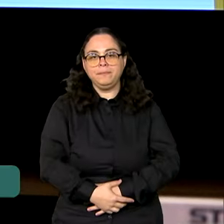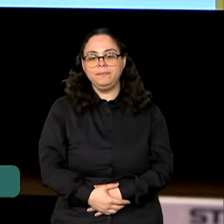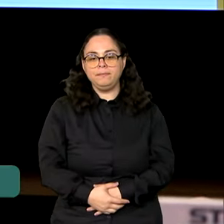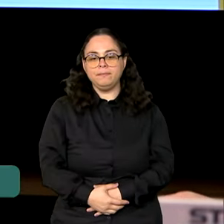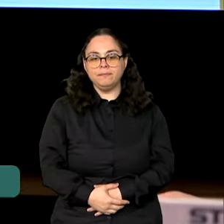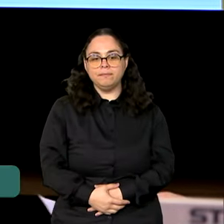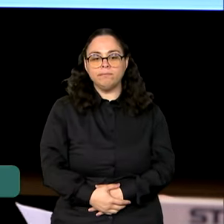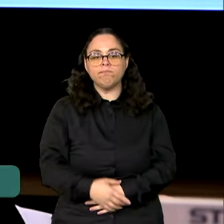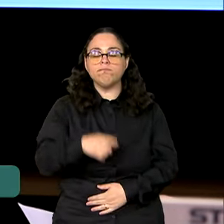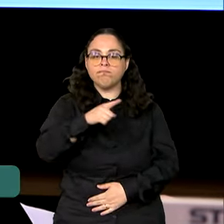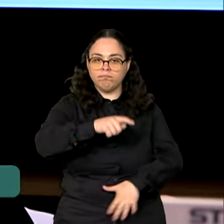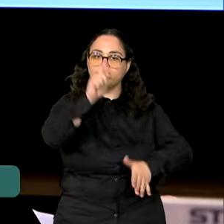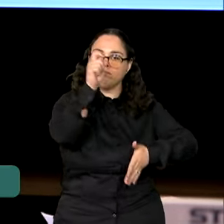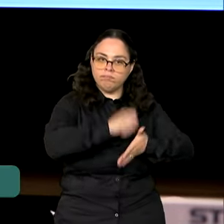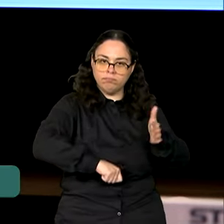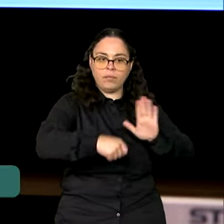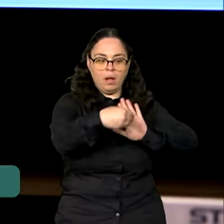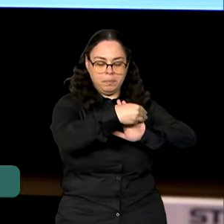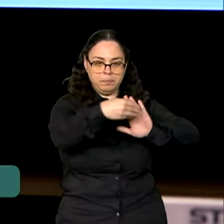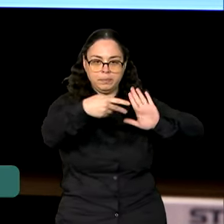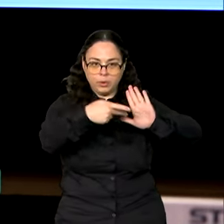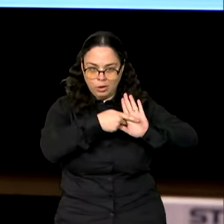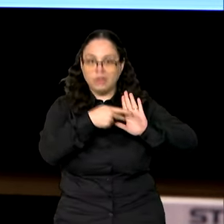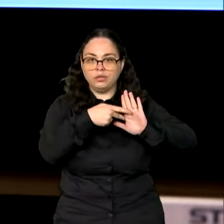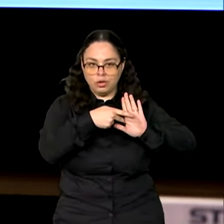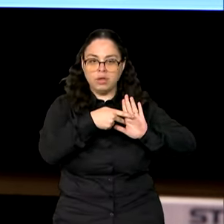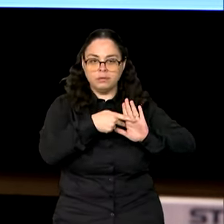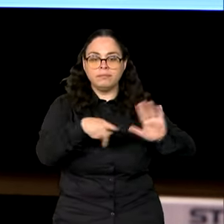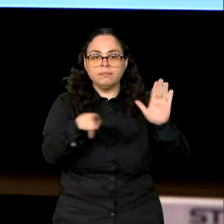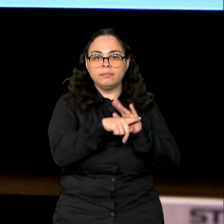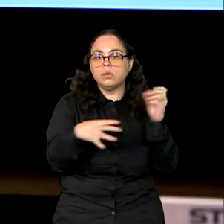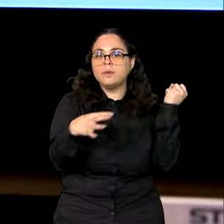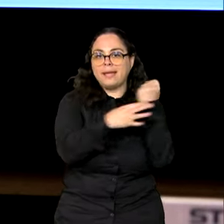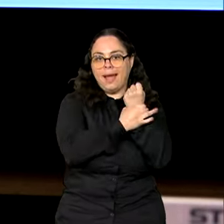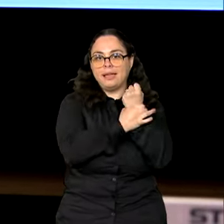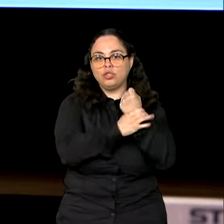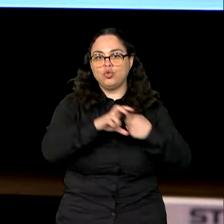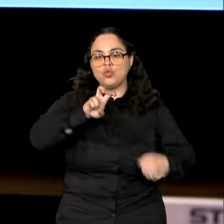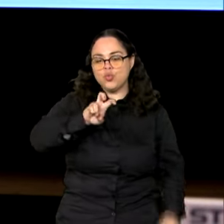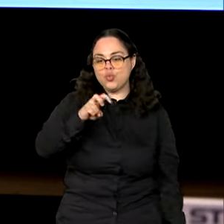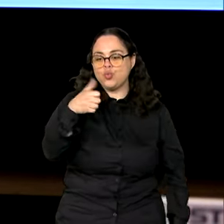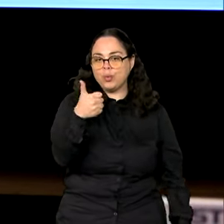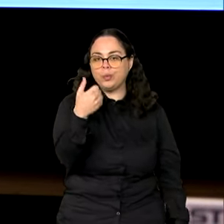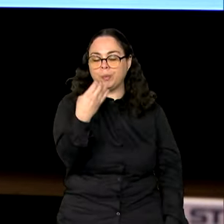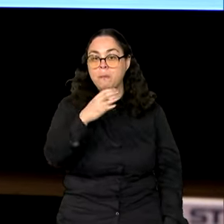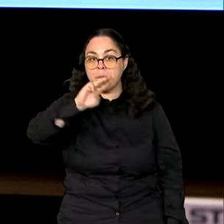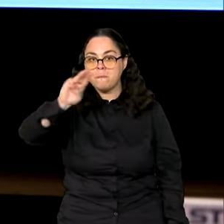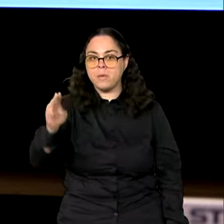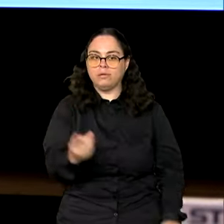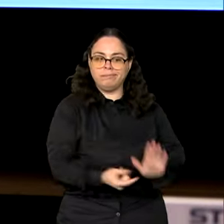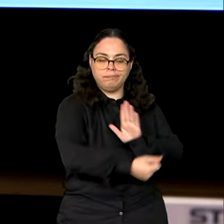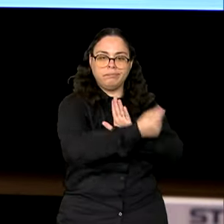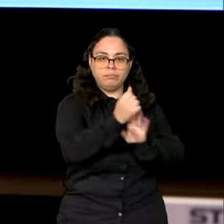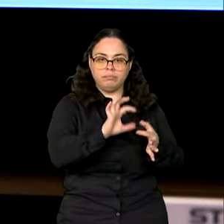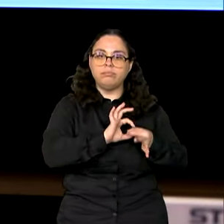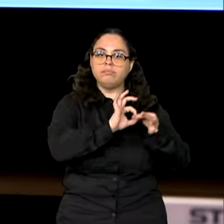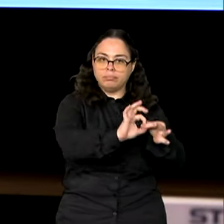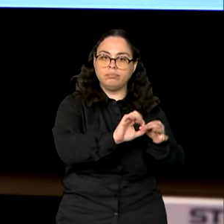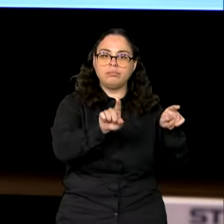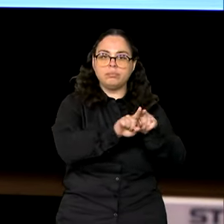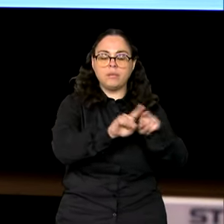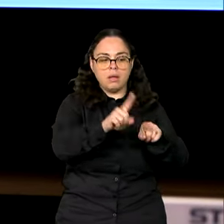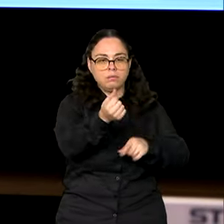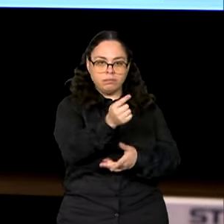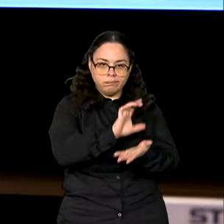Ele assinou a medida provisória, garantindo 514 milhões de reais. Esses